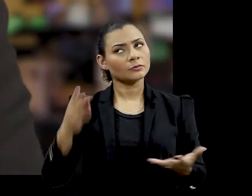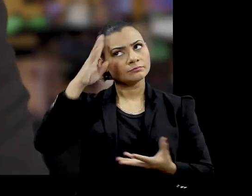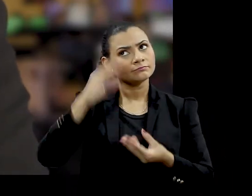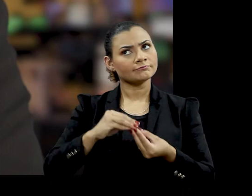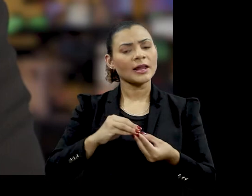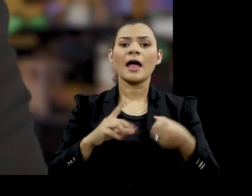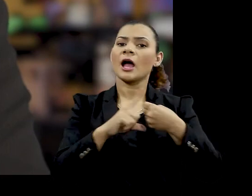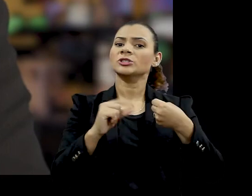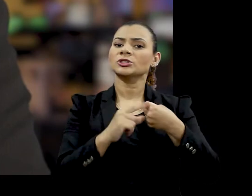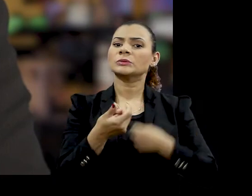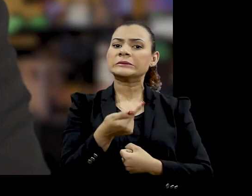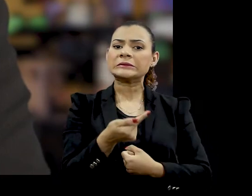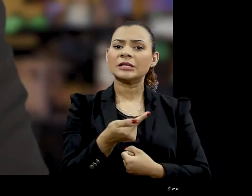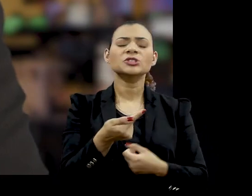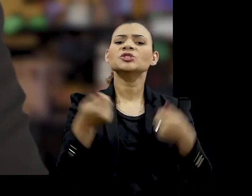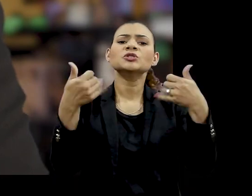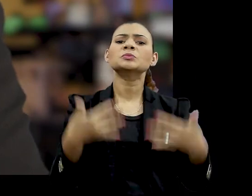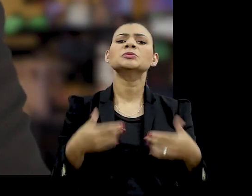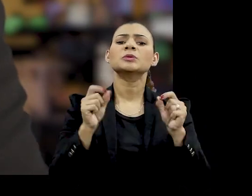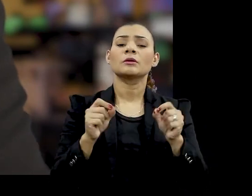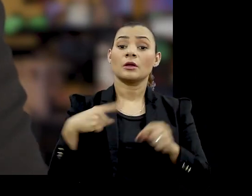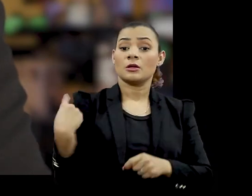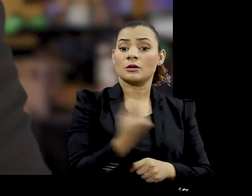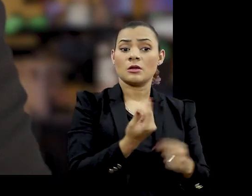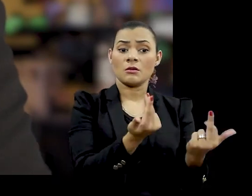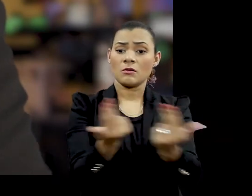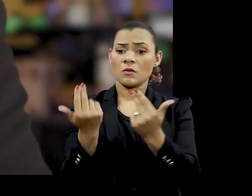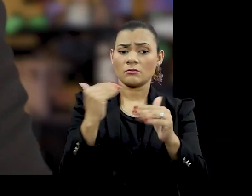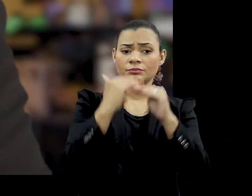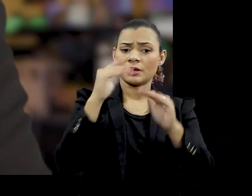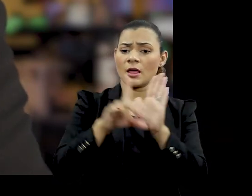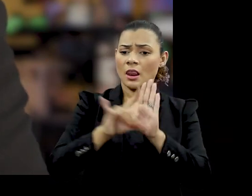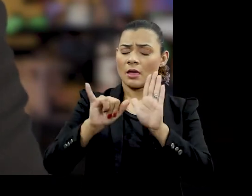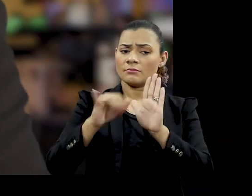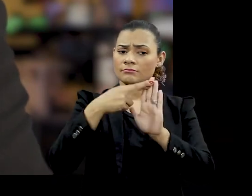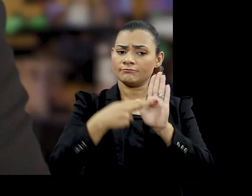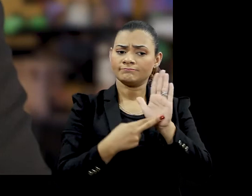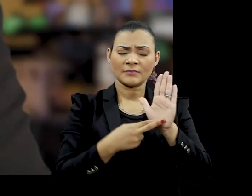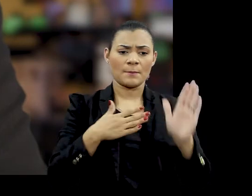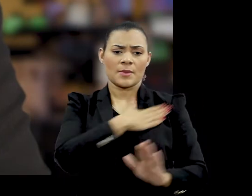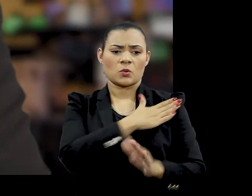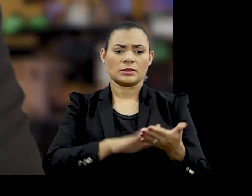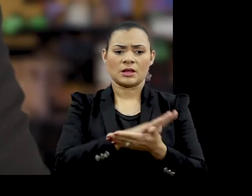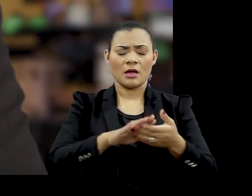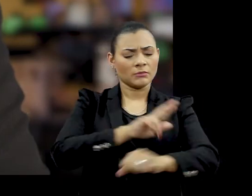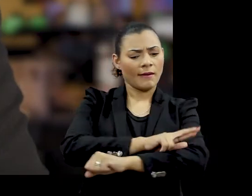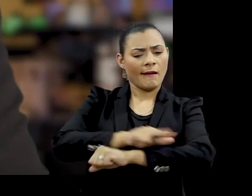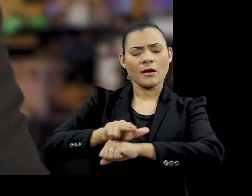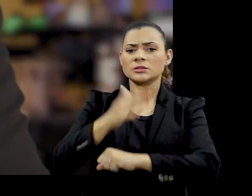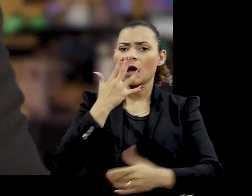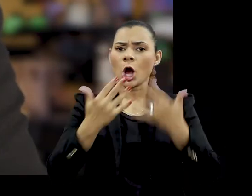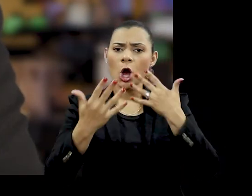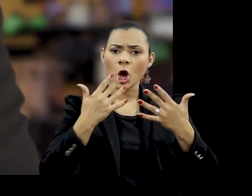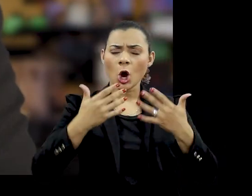Pensando agora no artigo 7 O que ele diz? Todos são iguais perante a lei Sem qualquer discriminação Não importa